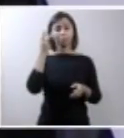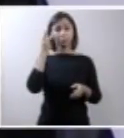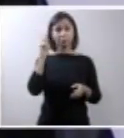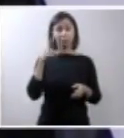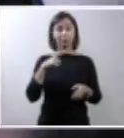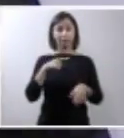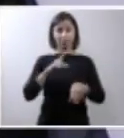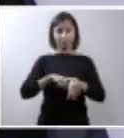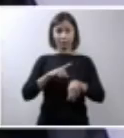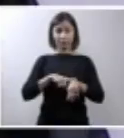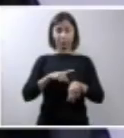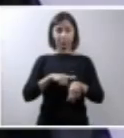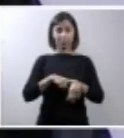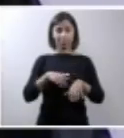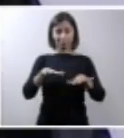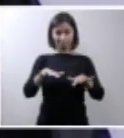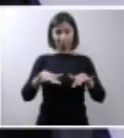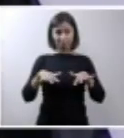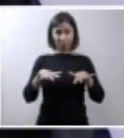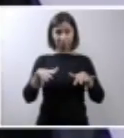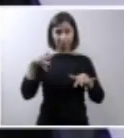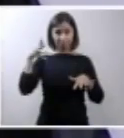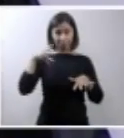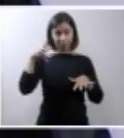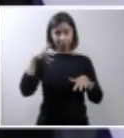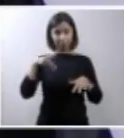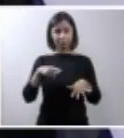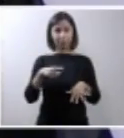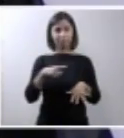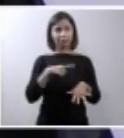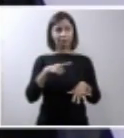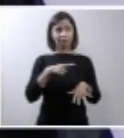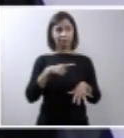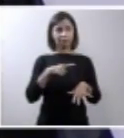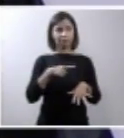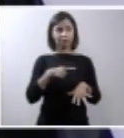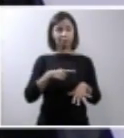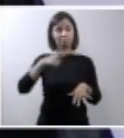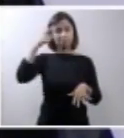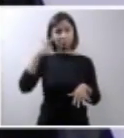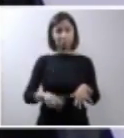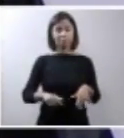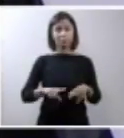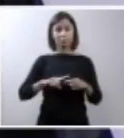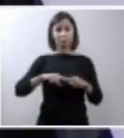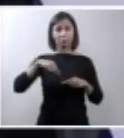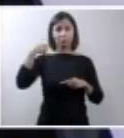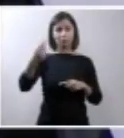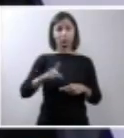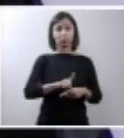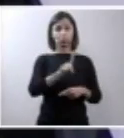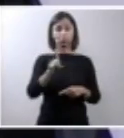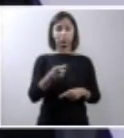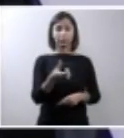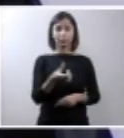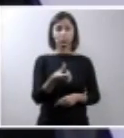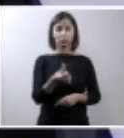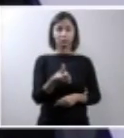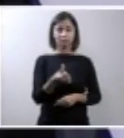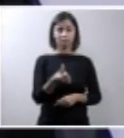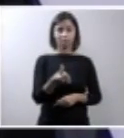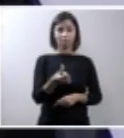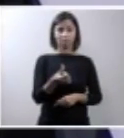esta sessão e termos uma outra sessão no próximo dia 16,